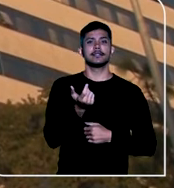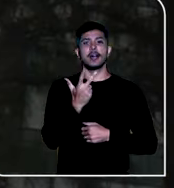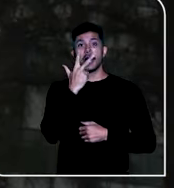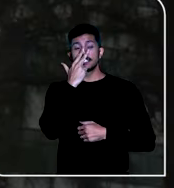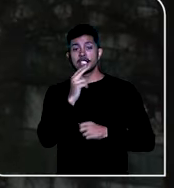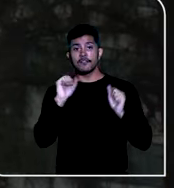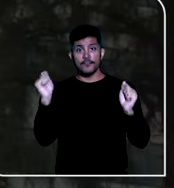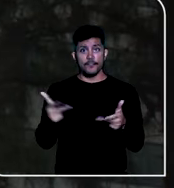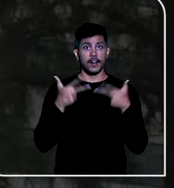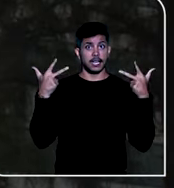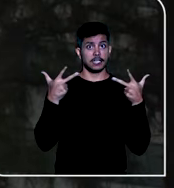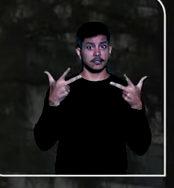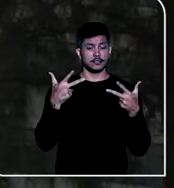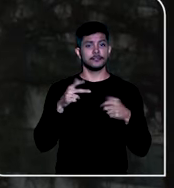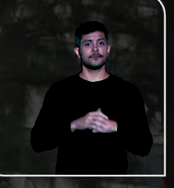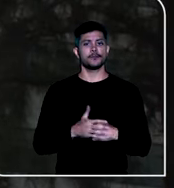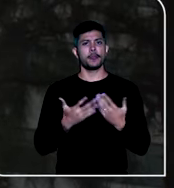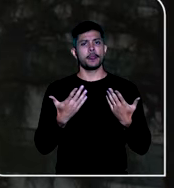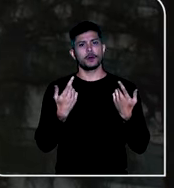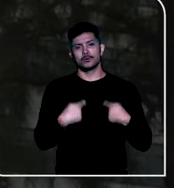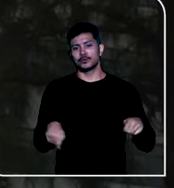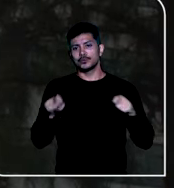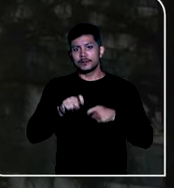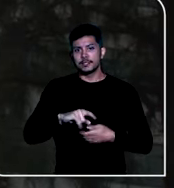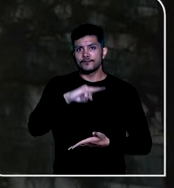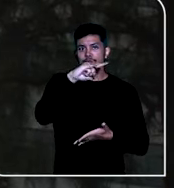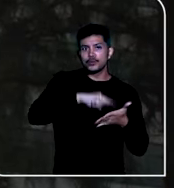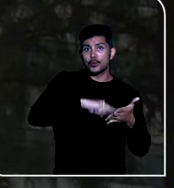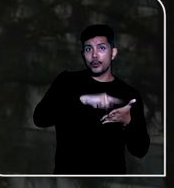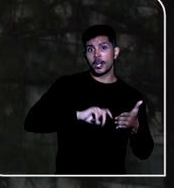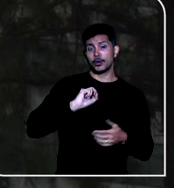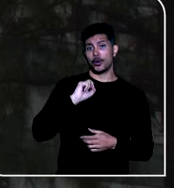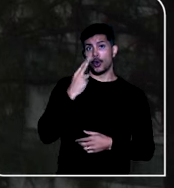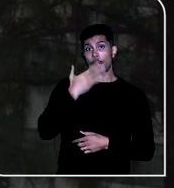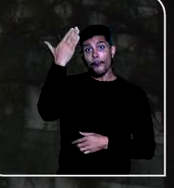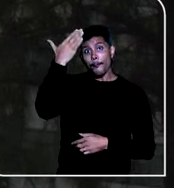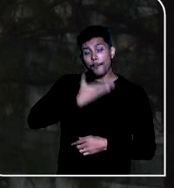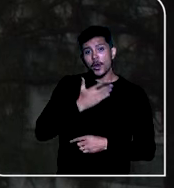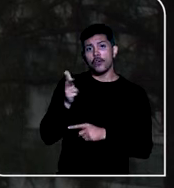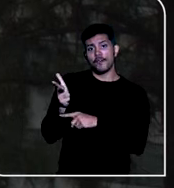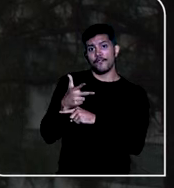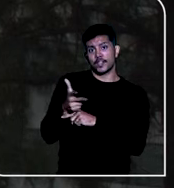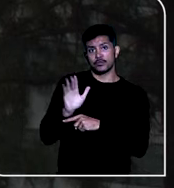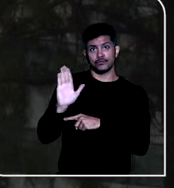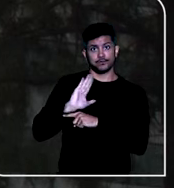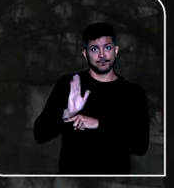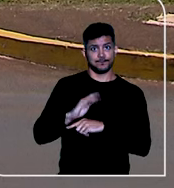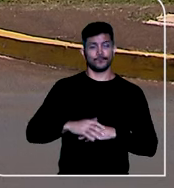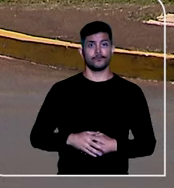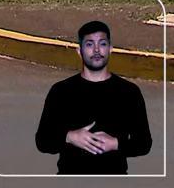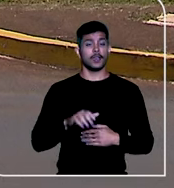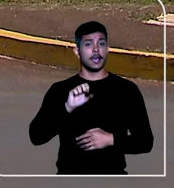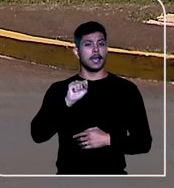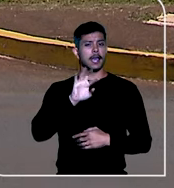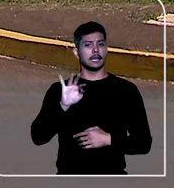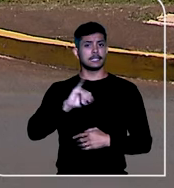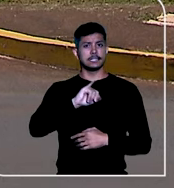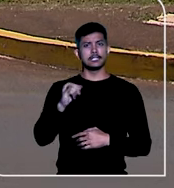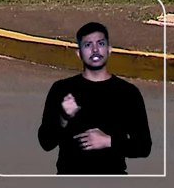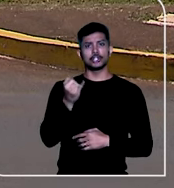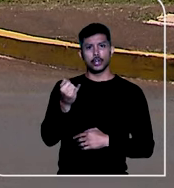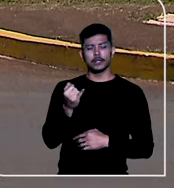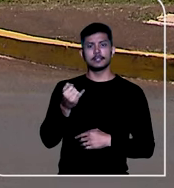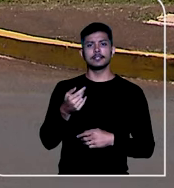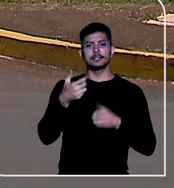delito, dispensando a existência de termo escrito ou registro audiovisual do consentimento do morador. Ao STJ, a